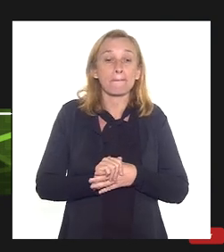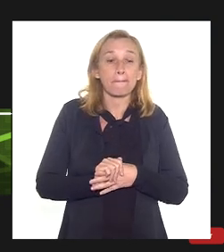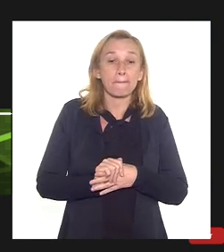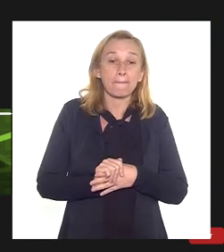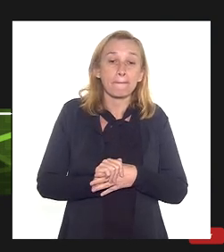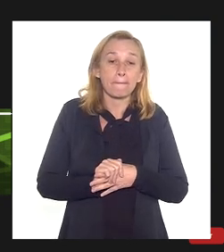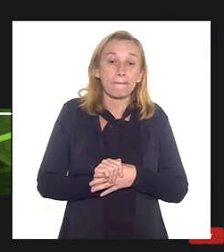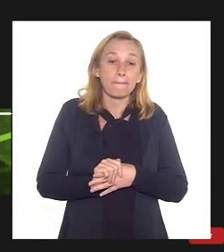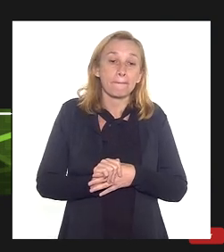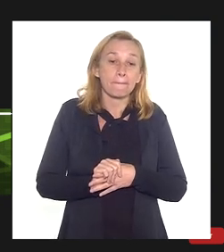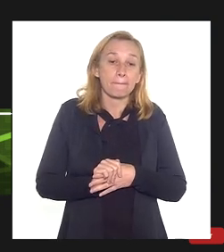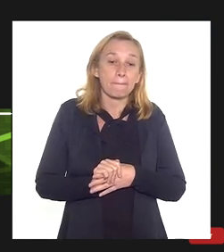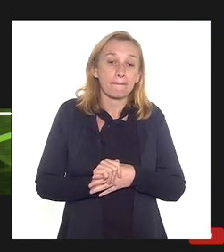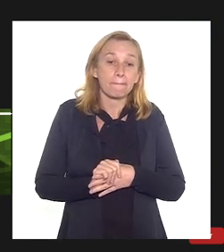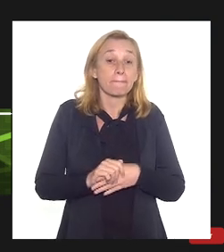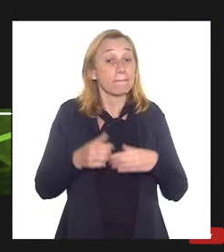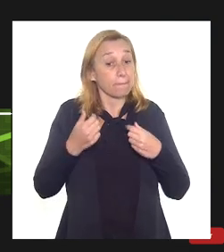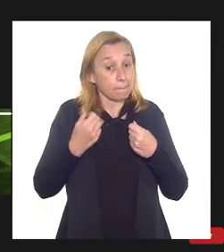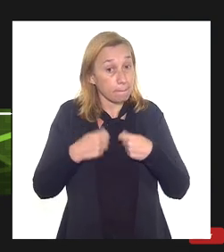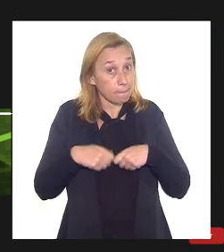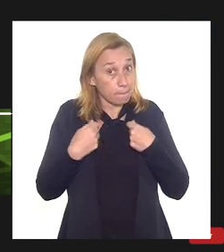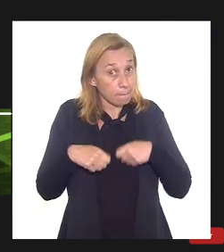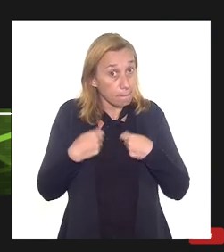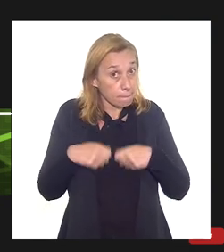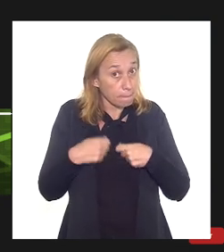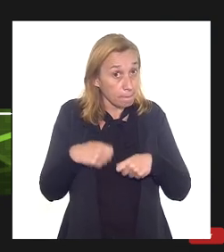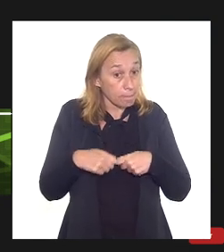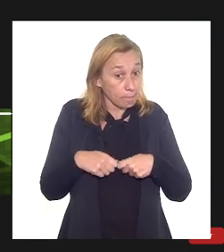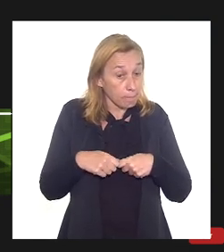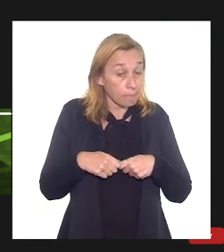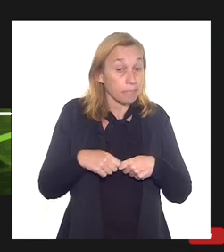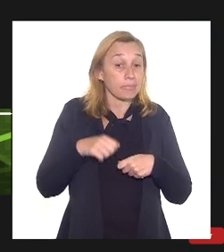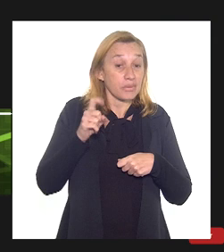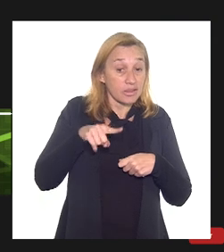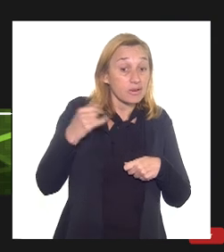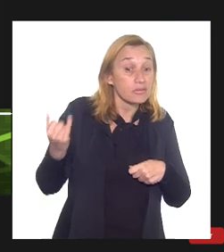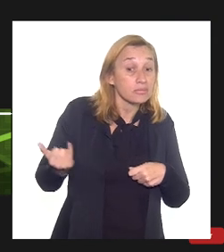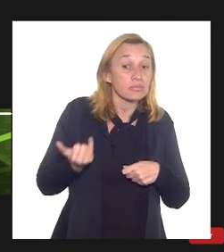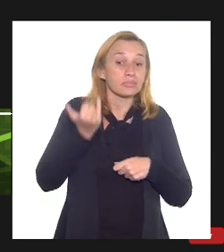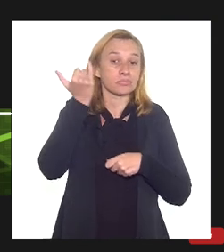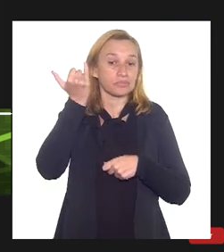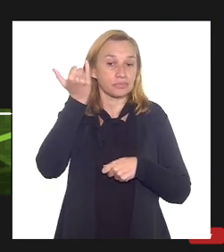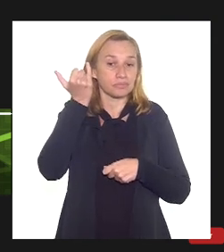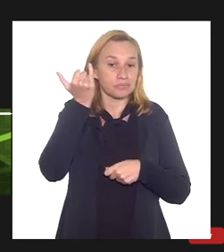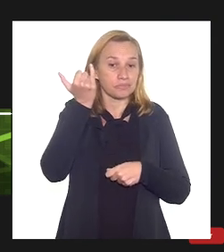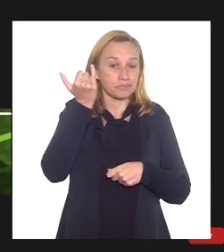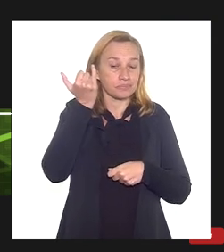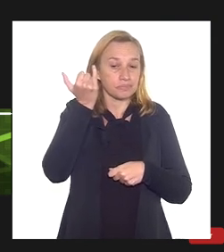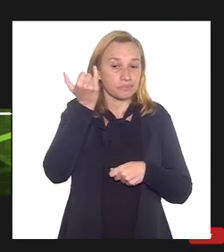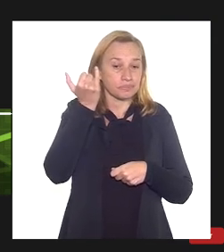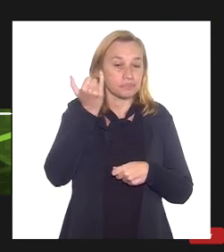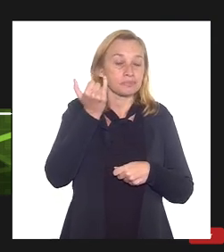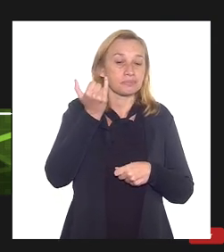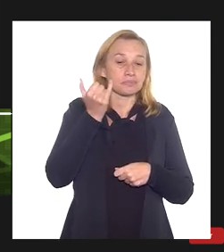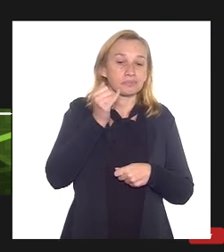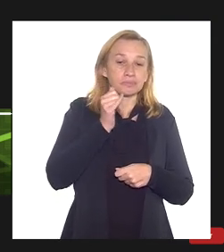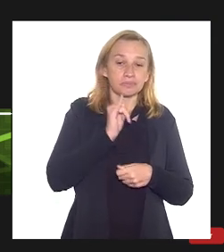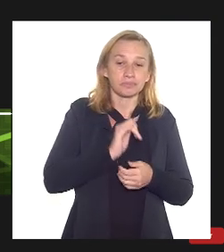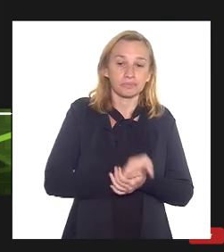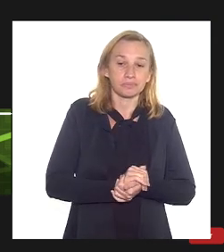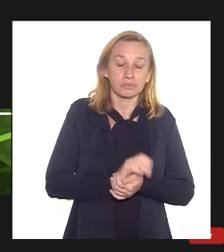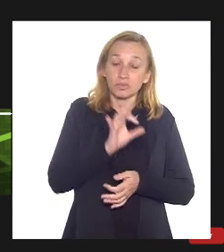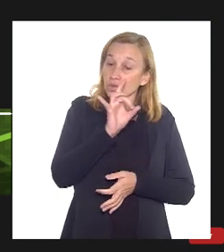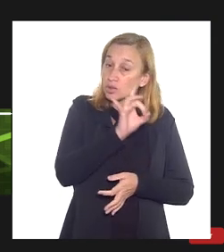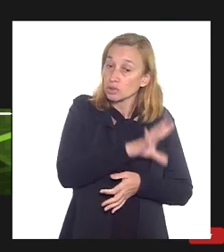seria necessário esse o ponto importante que o senhor deu essa notícia na